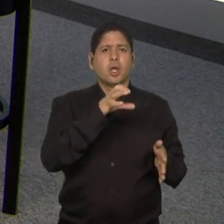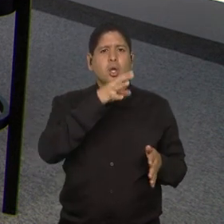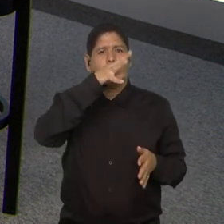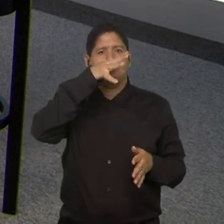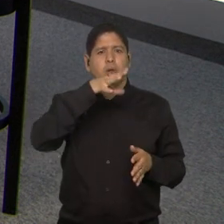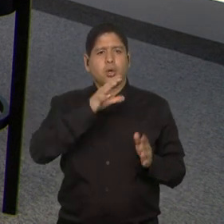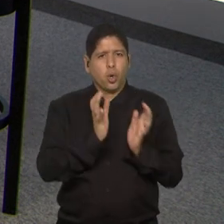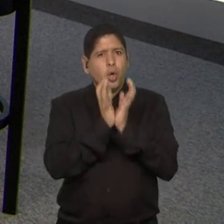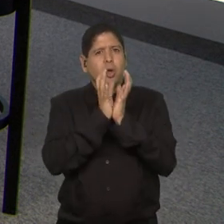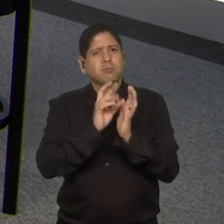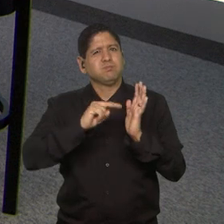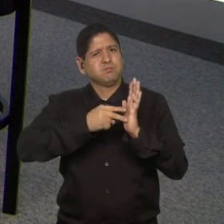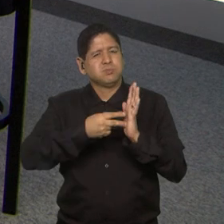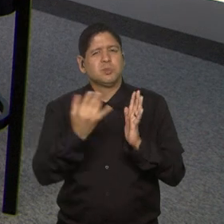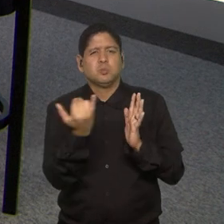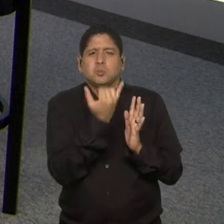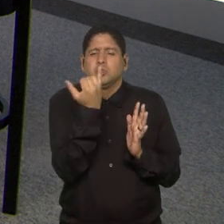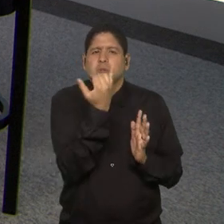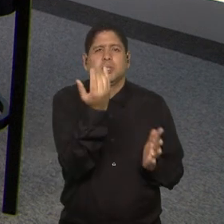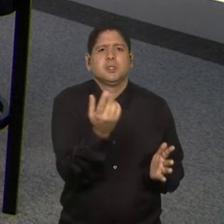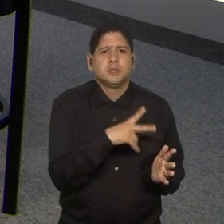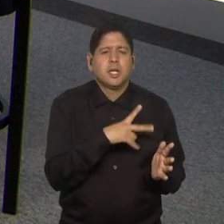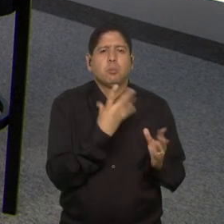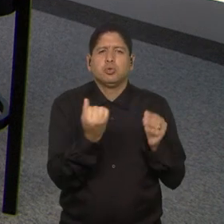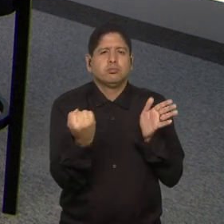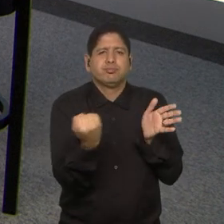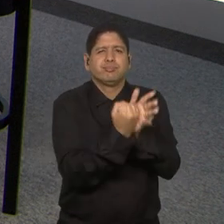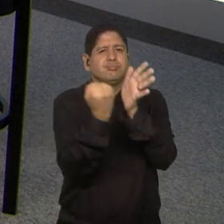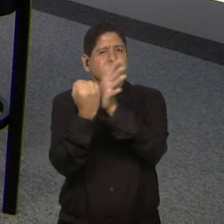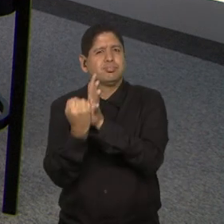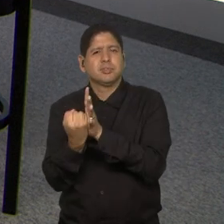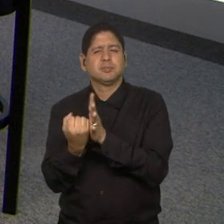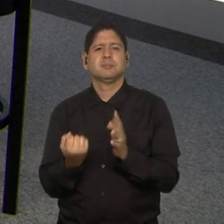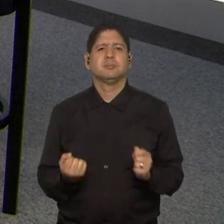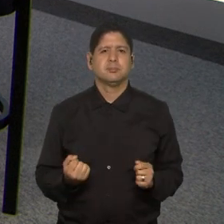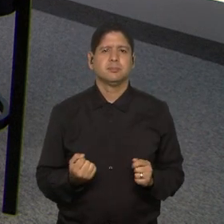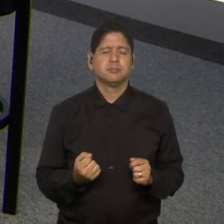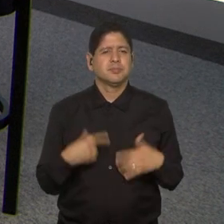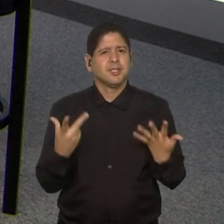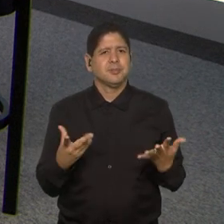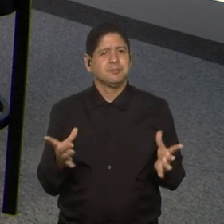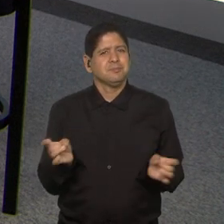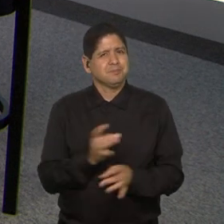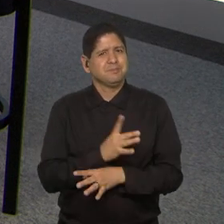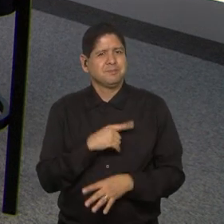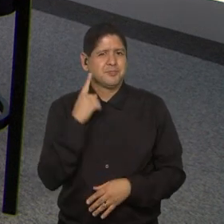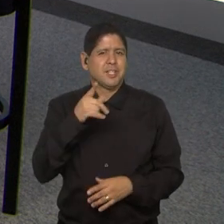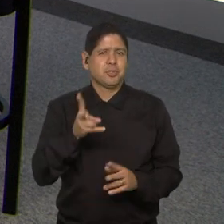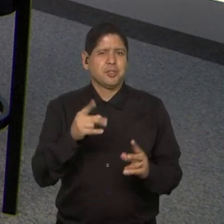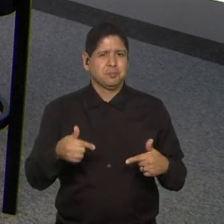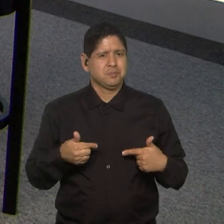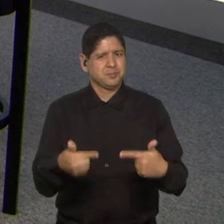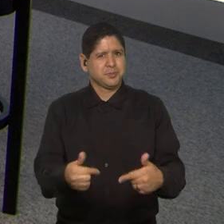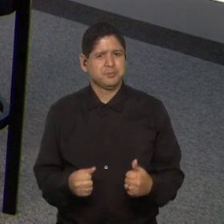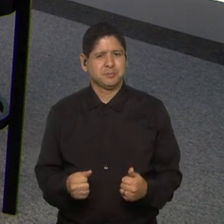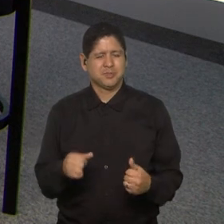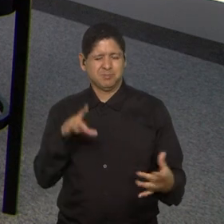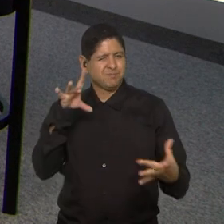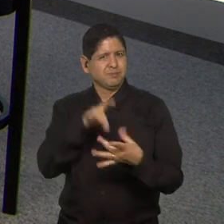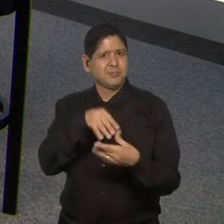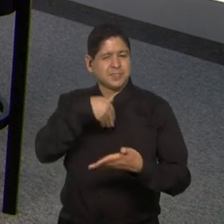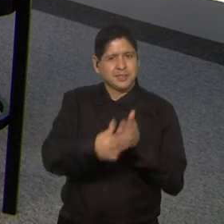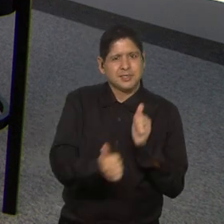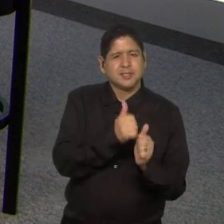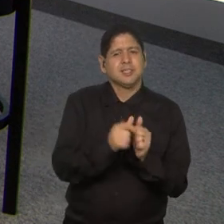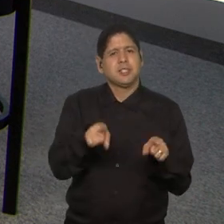muito significativa, né, com vários símbolos. E é isso aí, vamos lá para brigar. Em todos os sentidos, dentro do